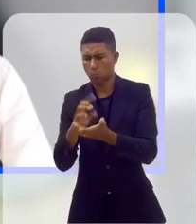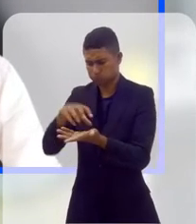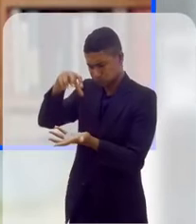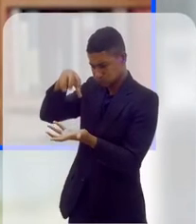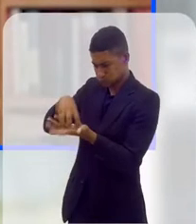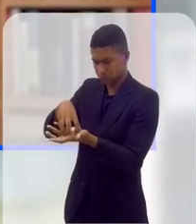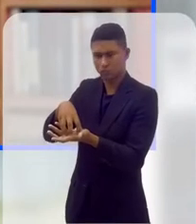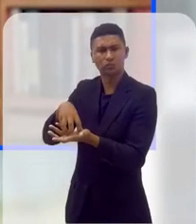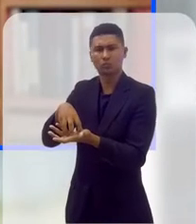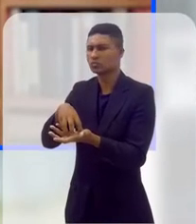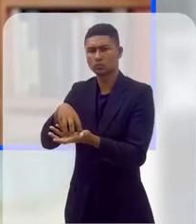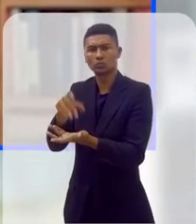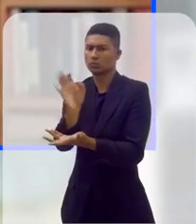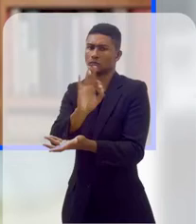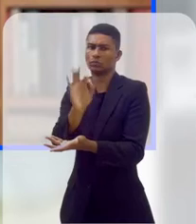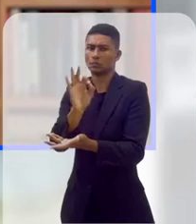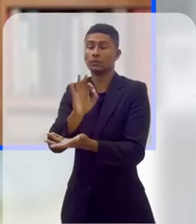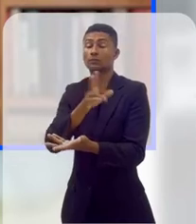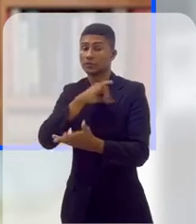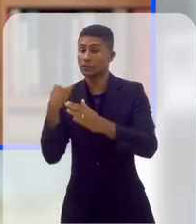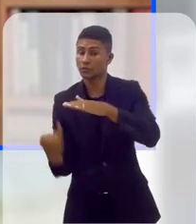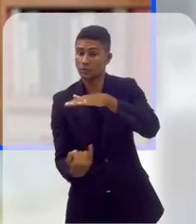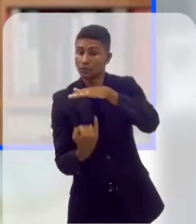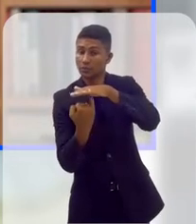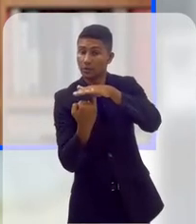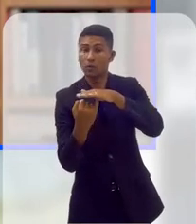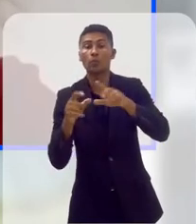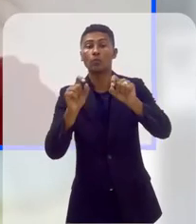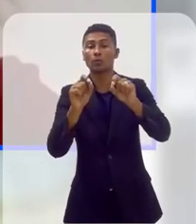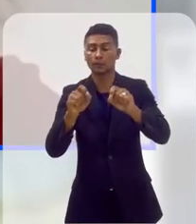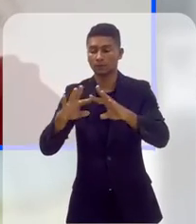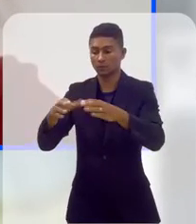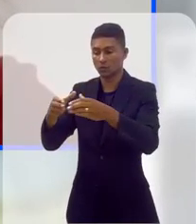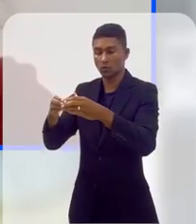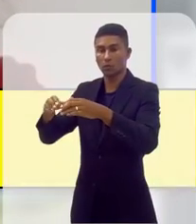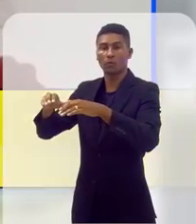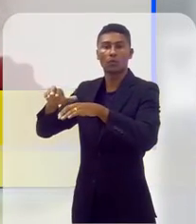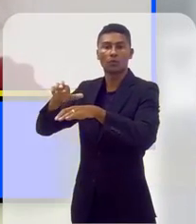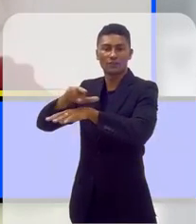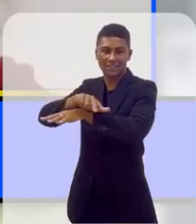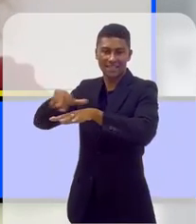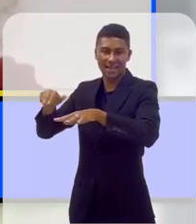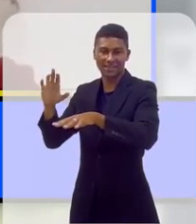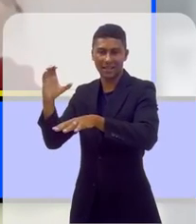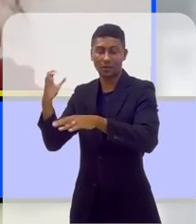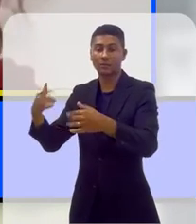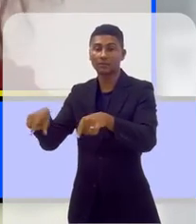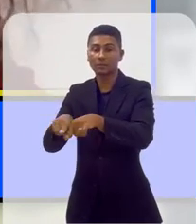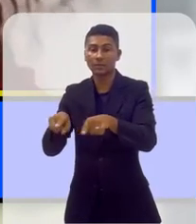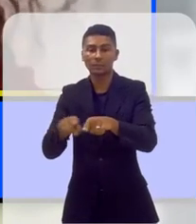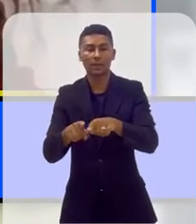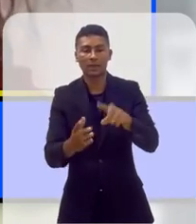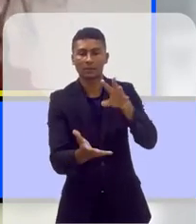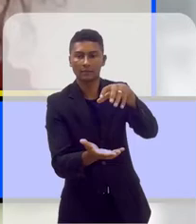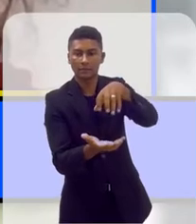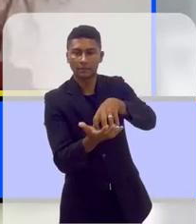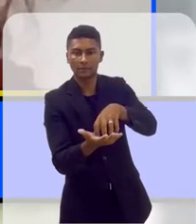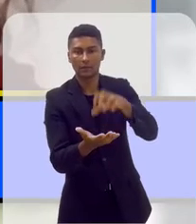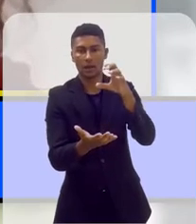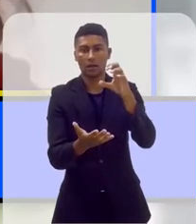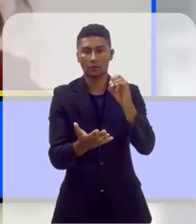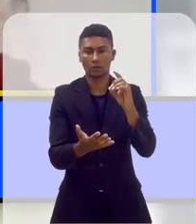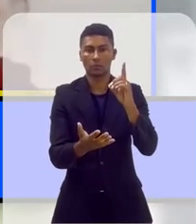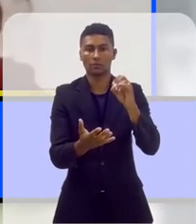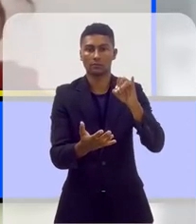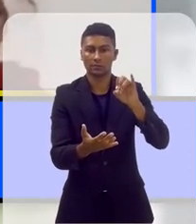específico de atendimento, mas ela usa como base de apoio tanto a instituição do Grupo Diversidade Niterói quanto a sede da CODIR, que é essa